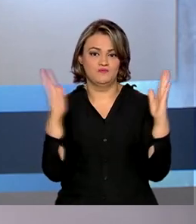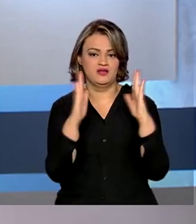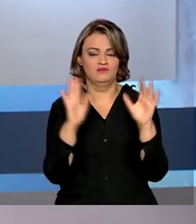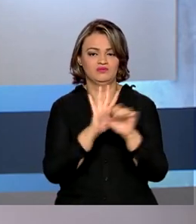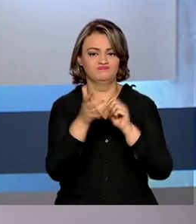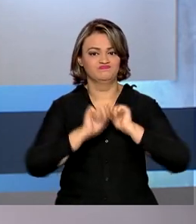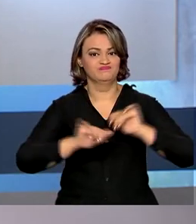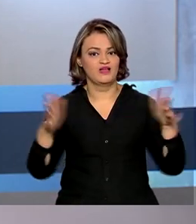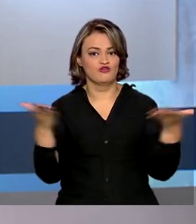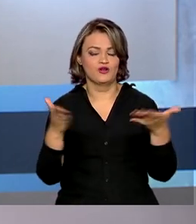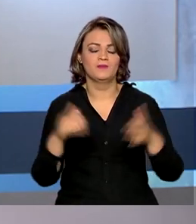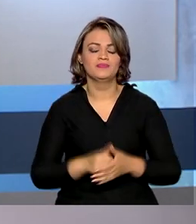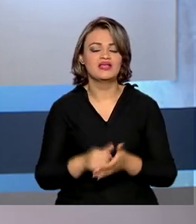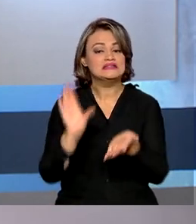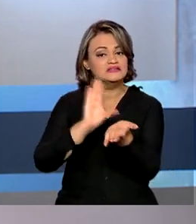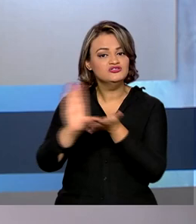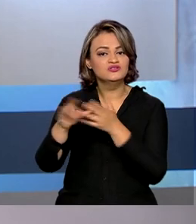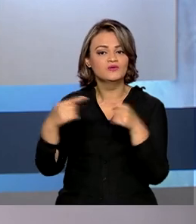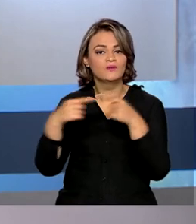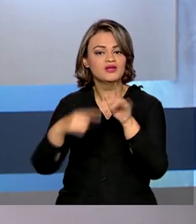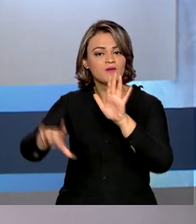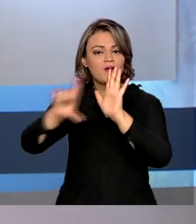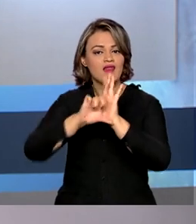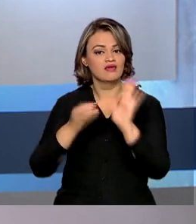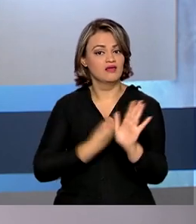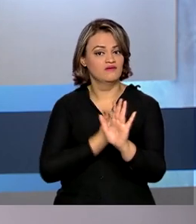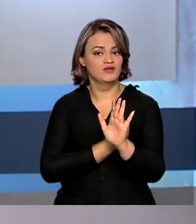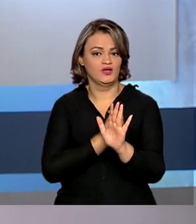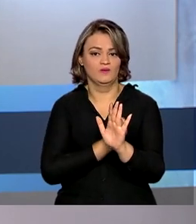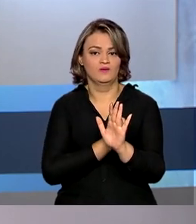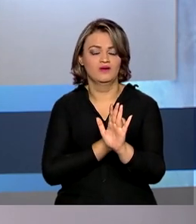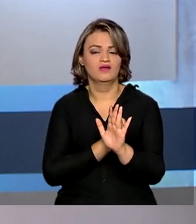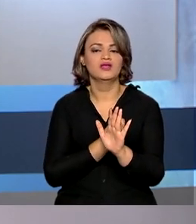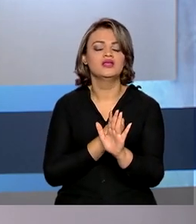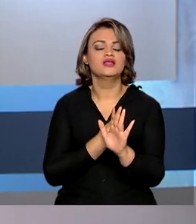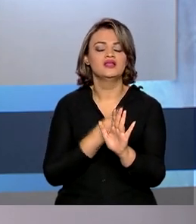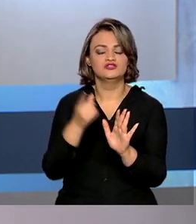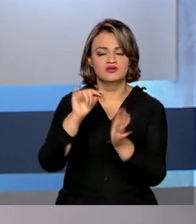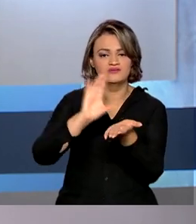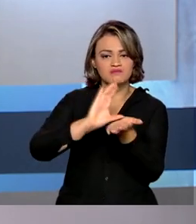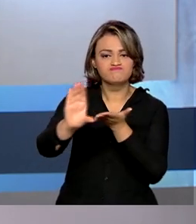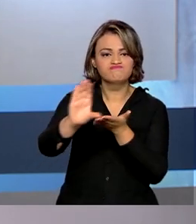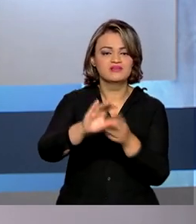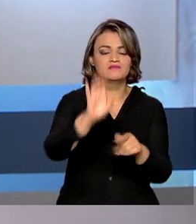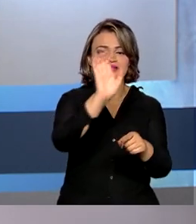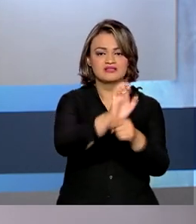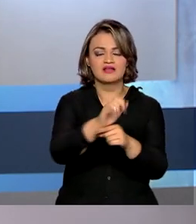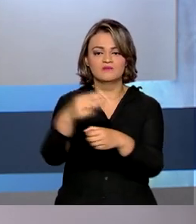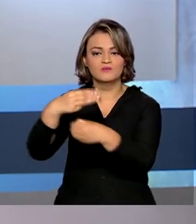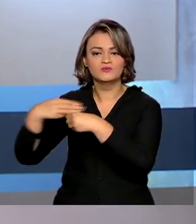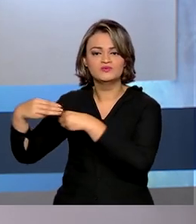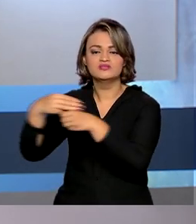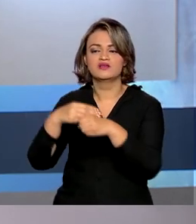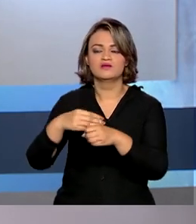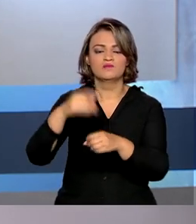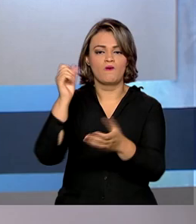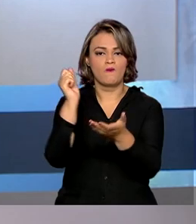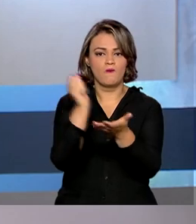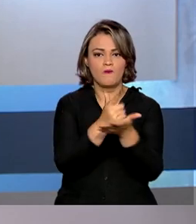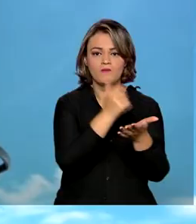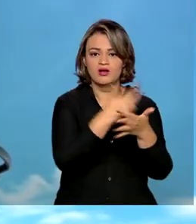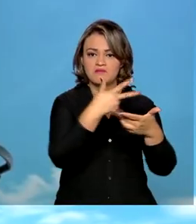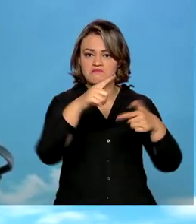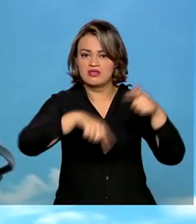Os recursos fazem parte de uma lei que já entrou em vigor, vão ser repassados para estados e municípios comprarem os equipamentos.